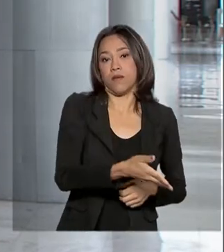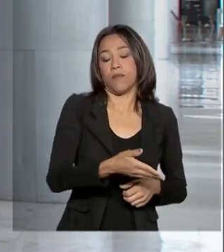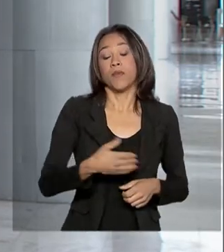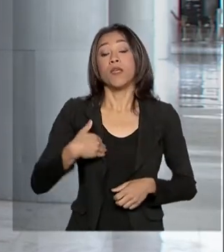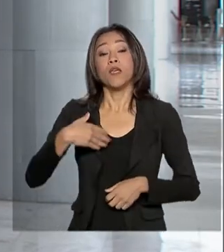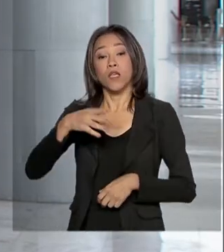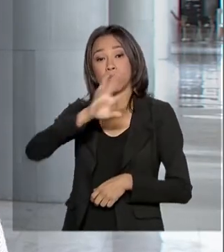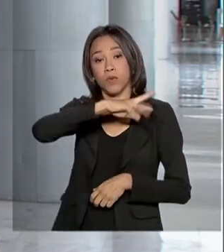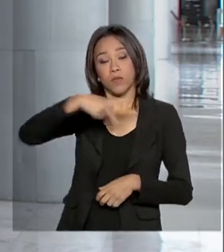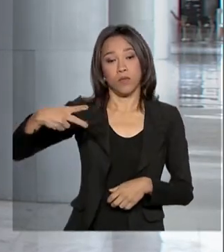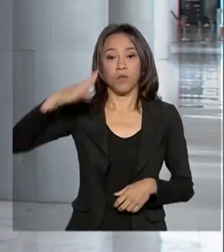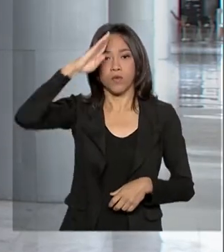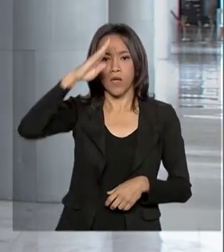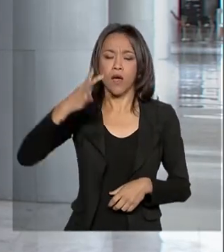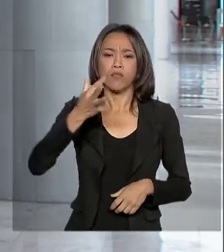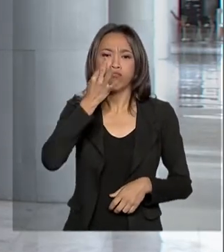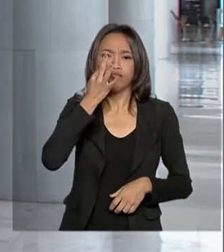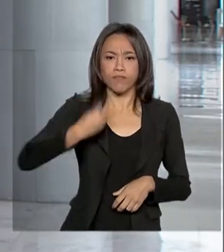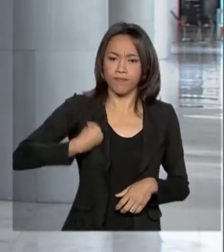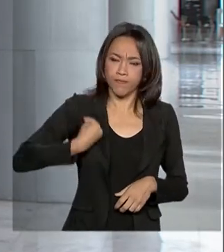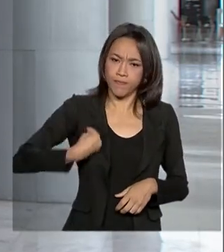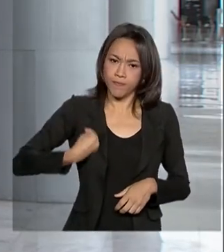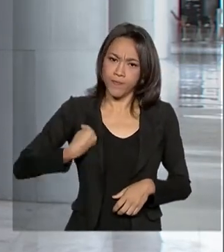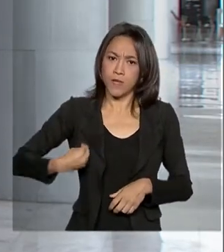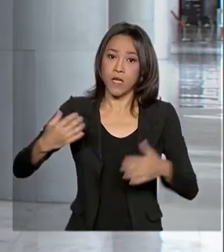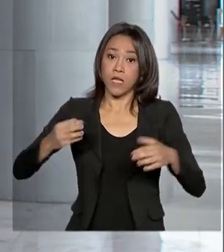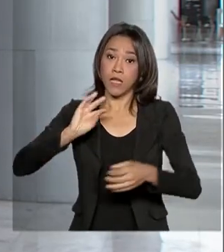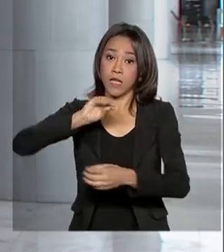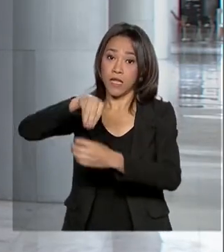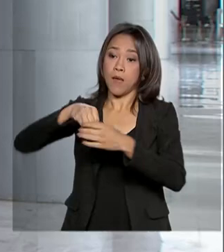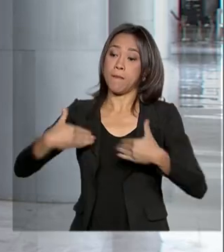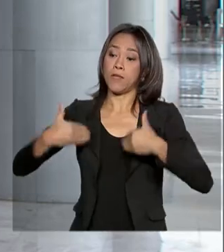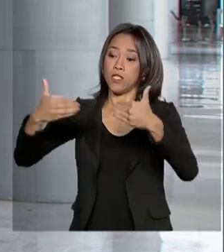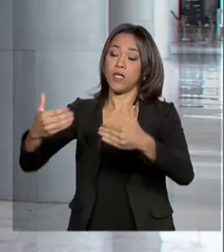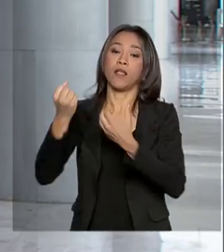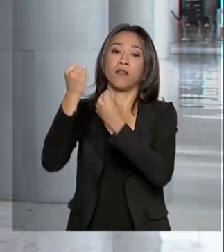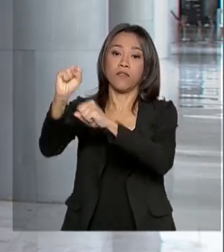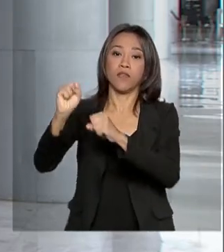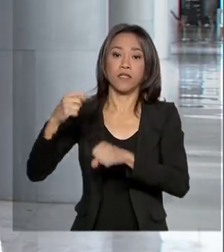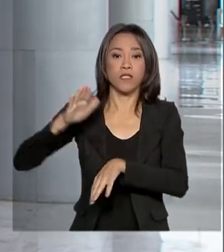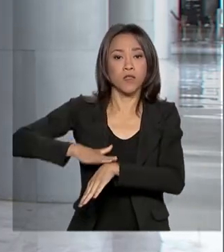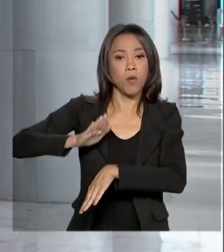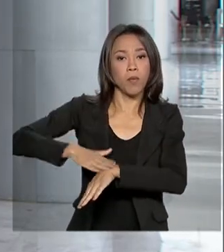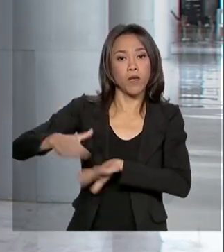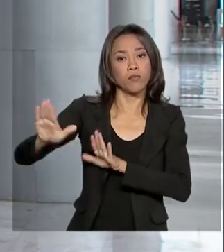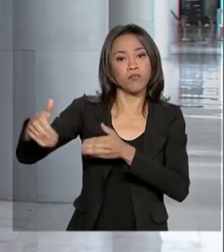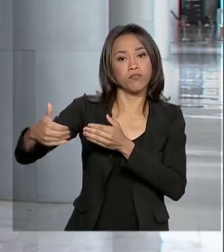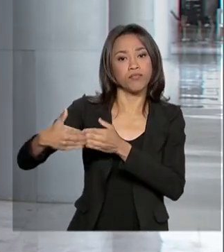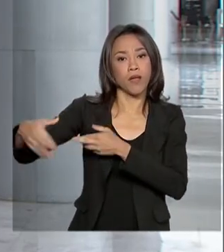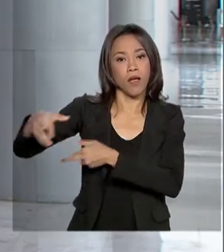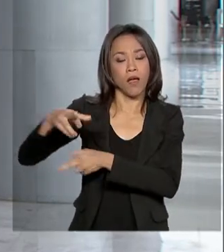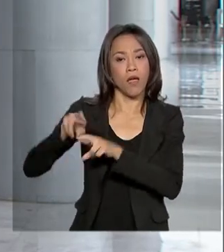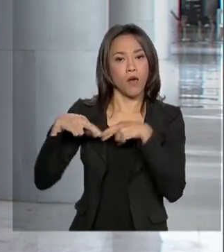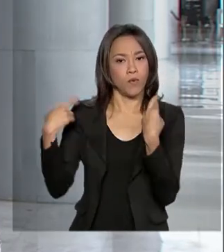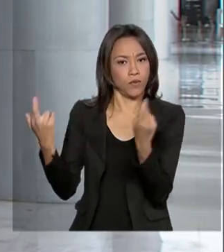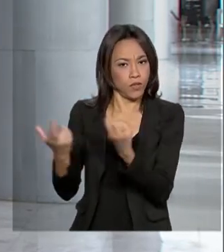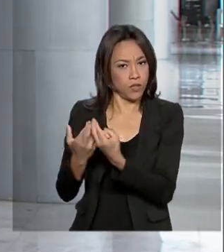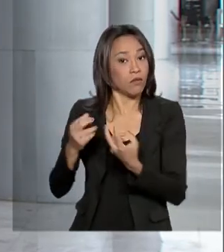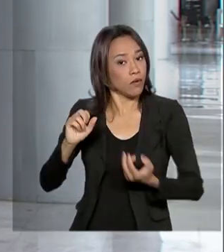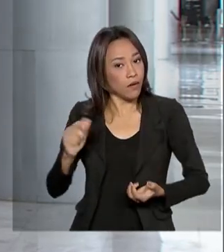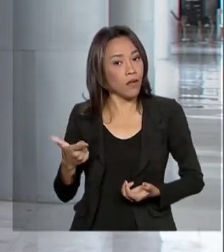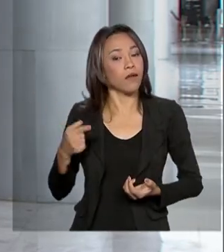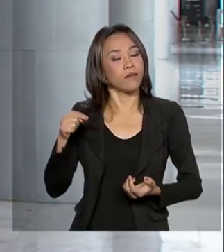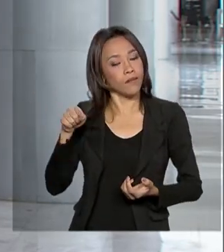momento, no Ministério da Defesa, reunido com o ministro Fernando Azevedo e Silva. E, claro, o coronavírus deve fazer